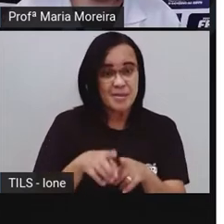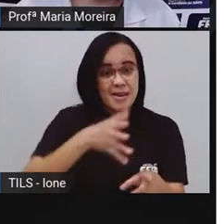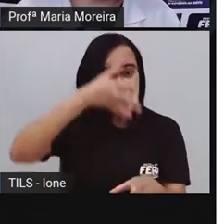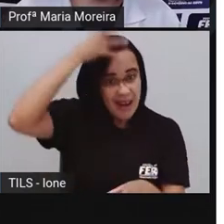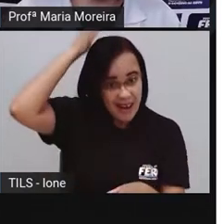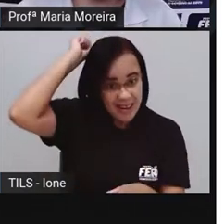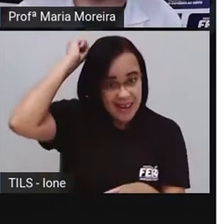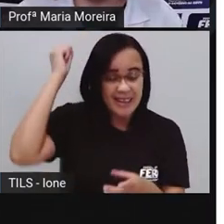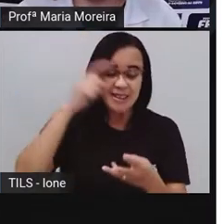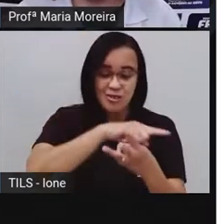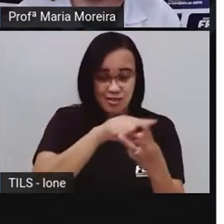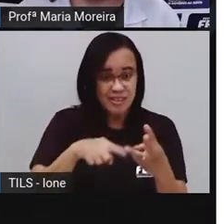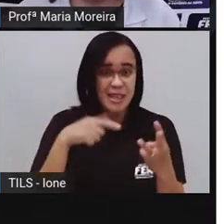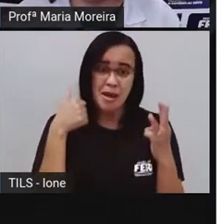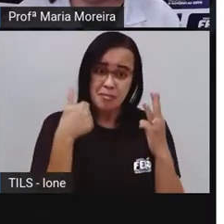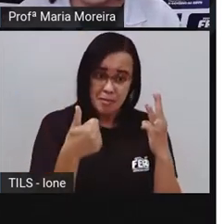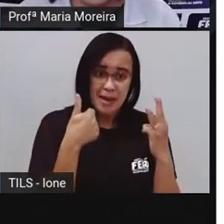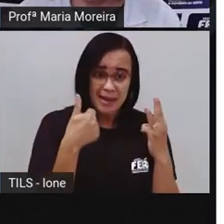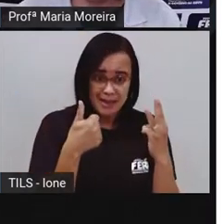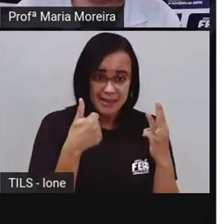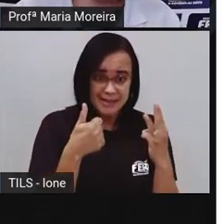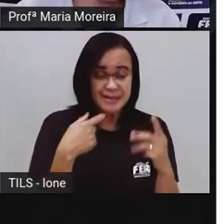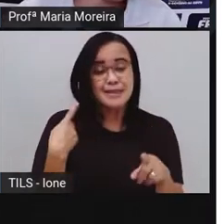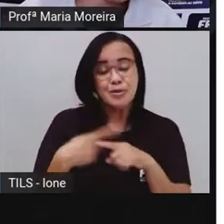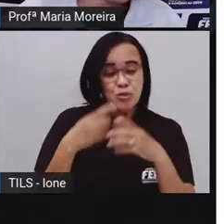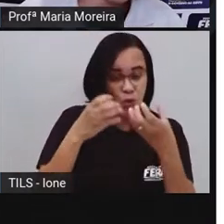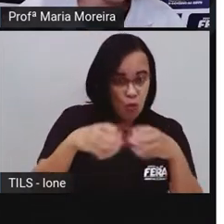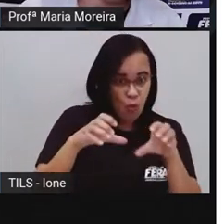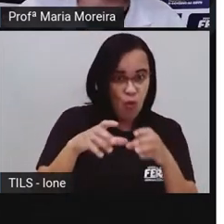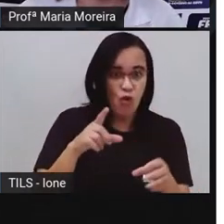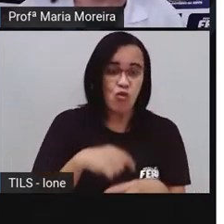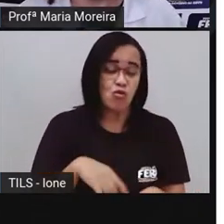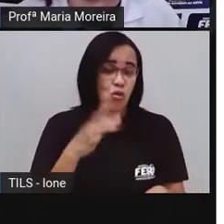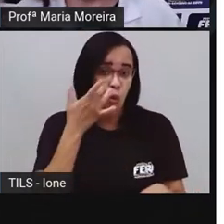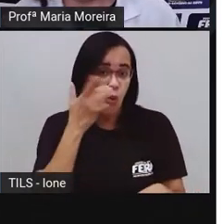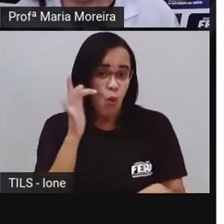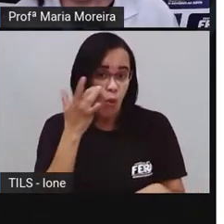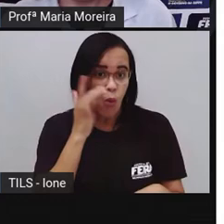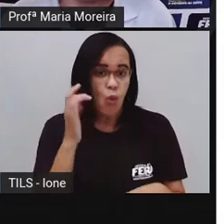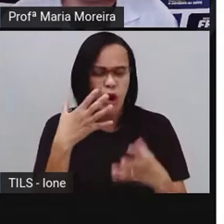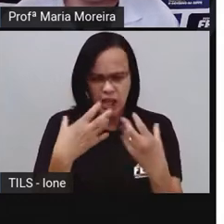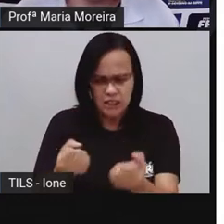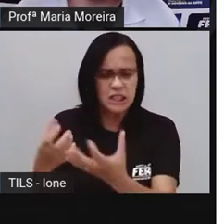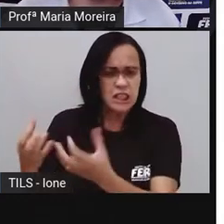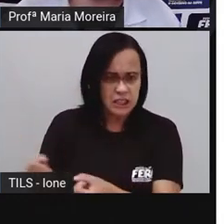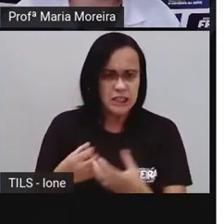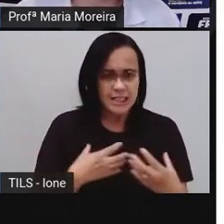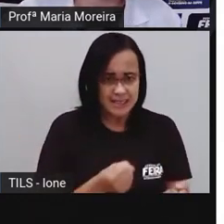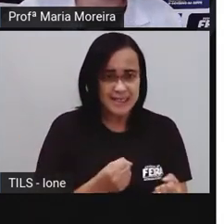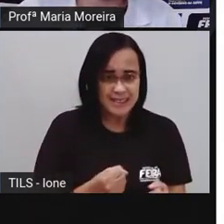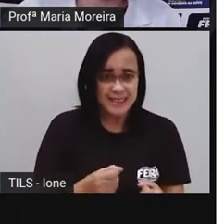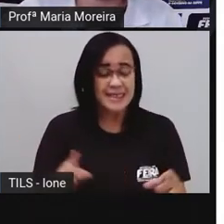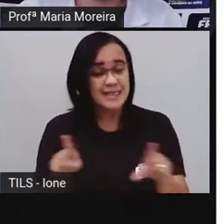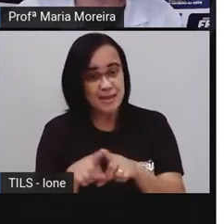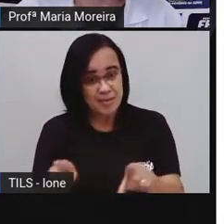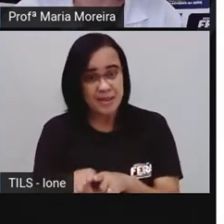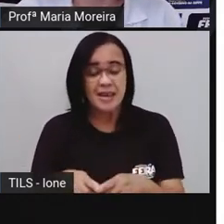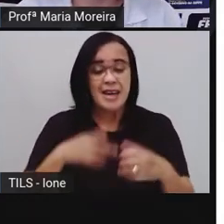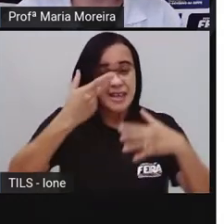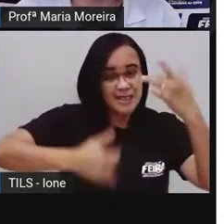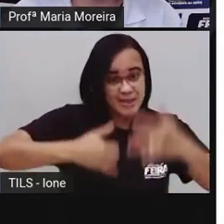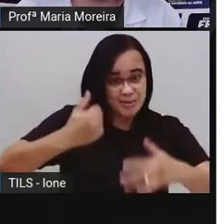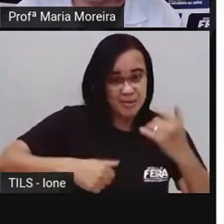os ovos da galinha são aceitos em todos os lugares, estamos aqui no Rio de Janeiro. E aí ele fala do Cristo Redentor, então ele está mandando o quê?